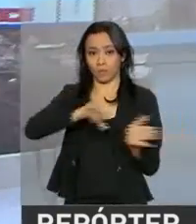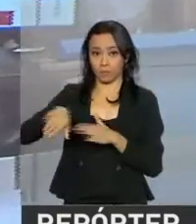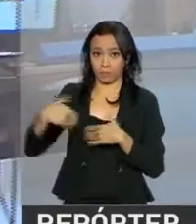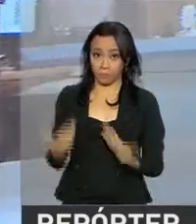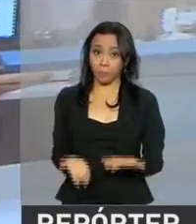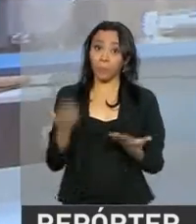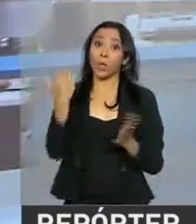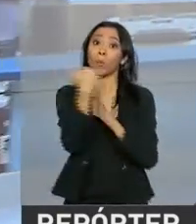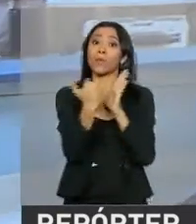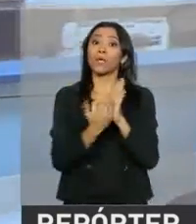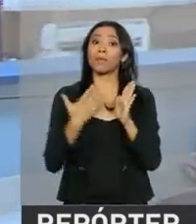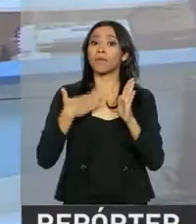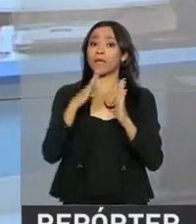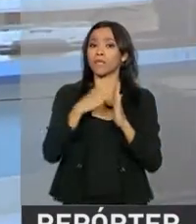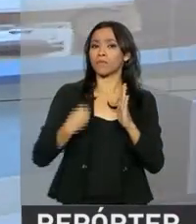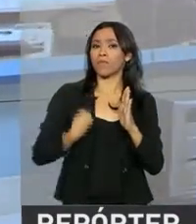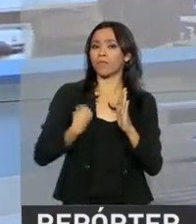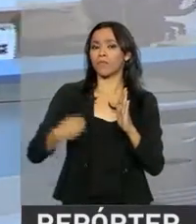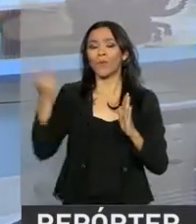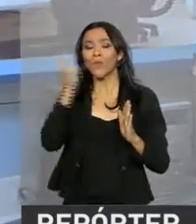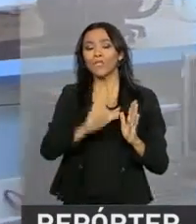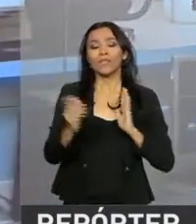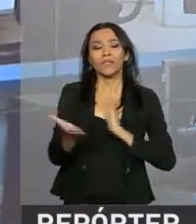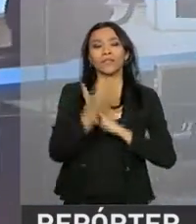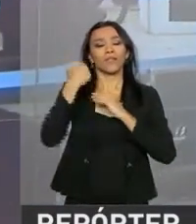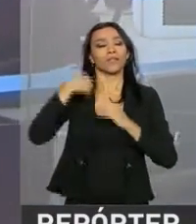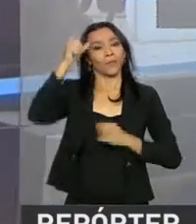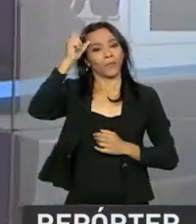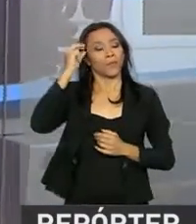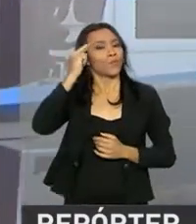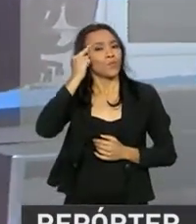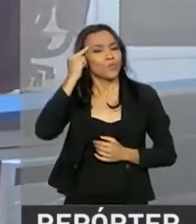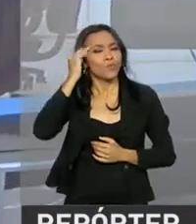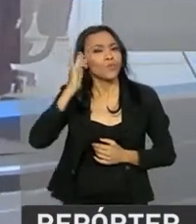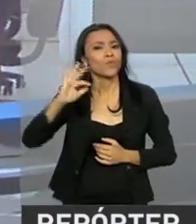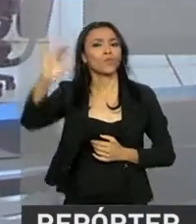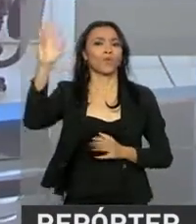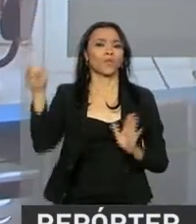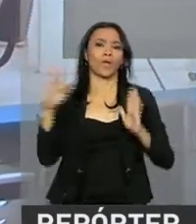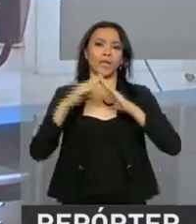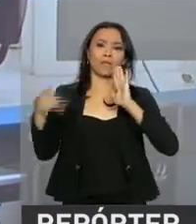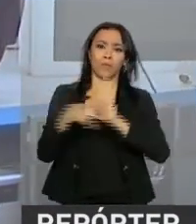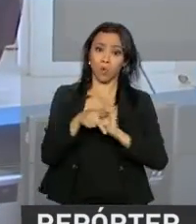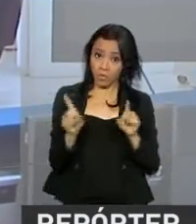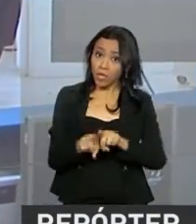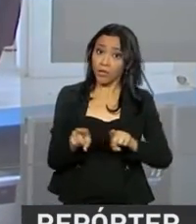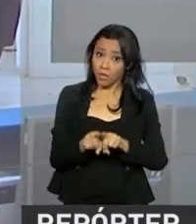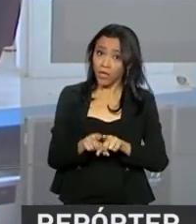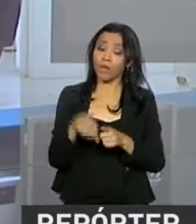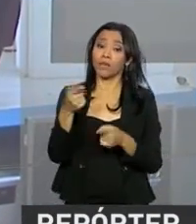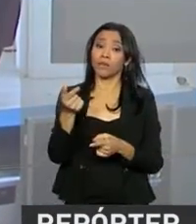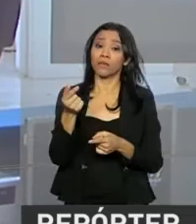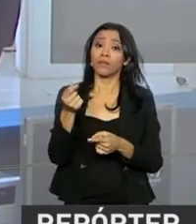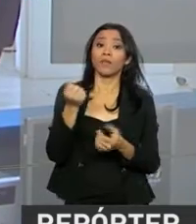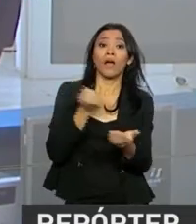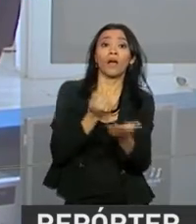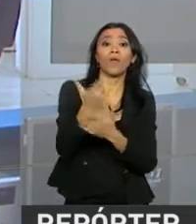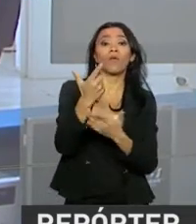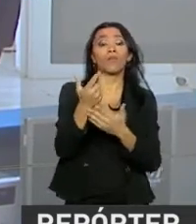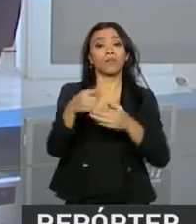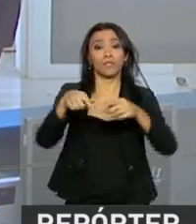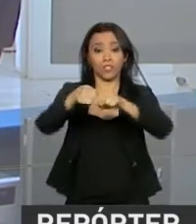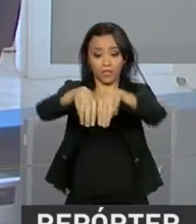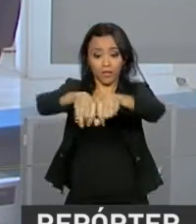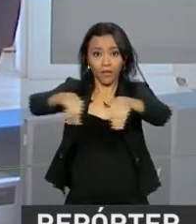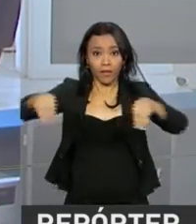Minha Vida não só ajuda a realizar o sonho da casa própria para as pessoas de baixa renda, o programa também financia imóveis para a classe